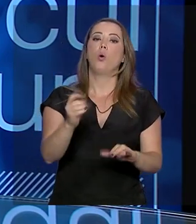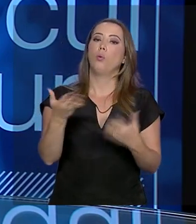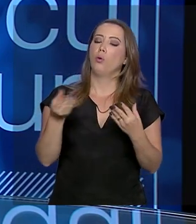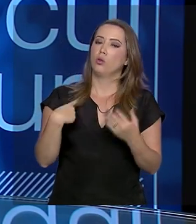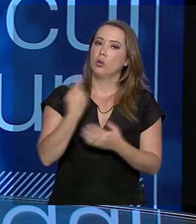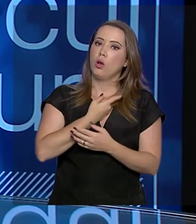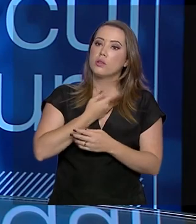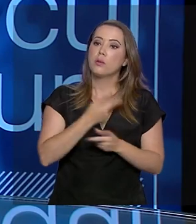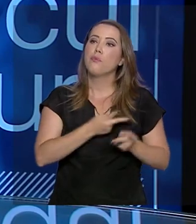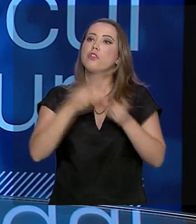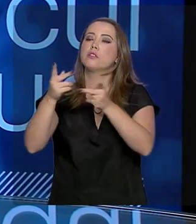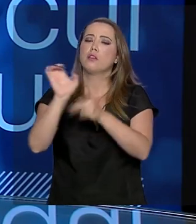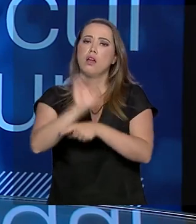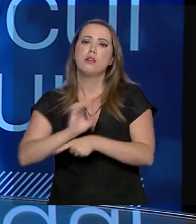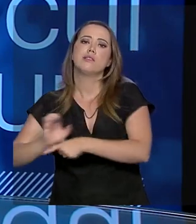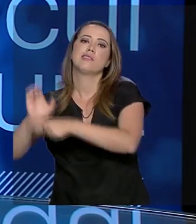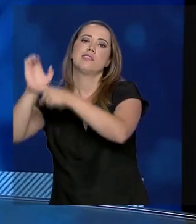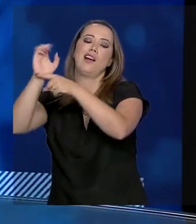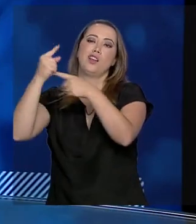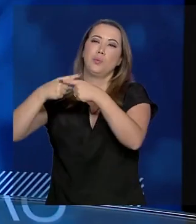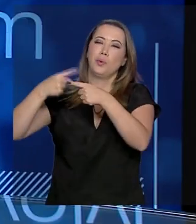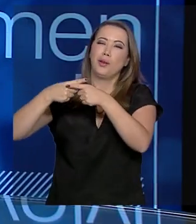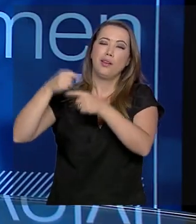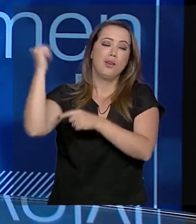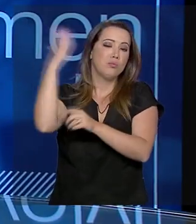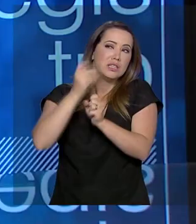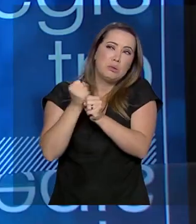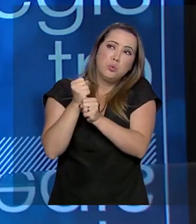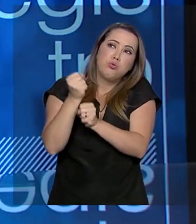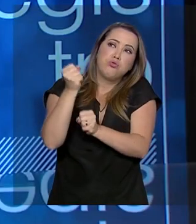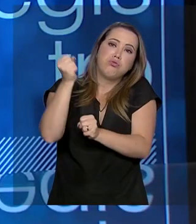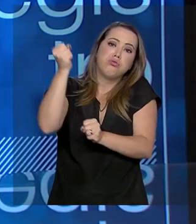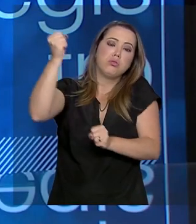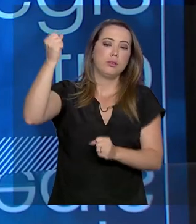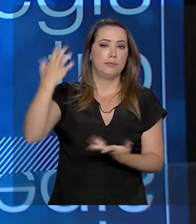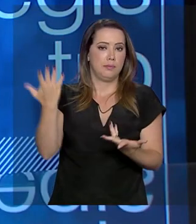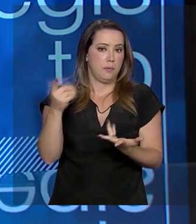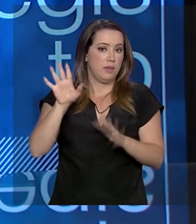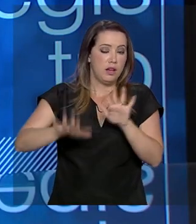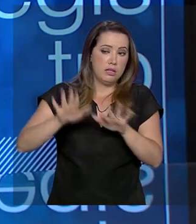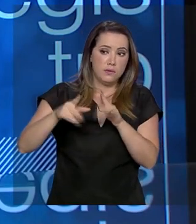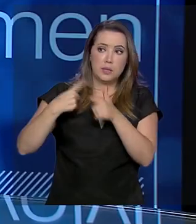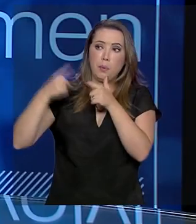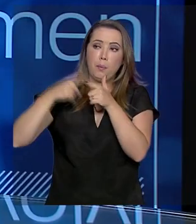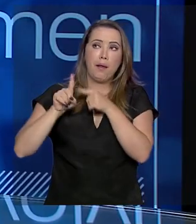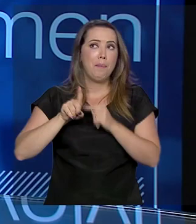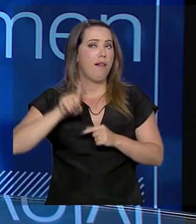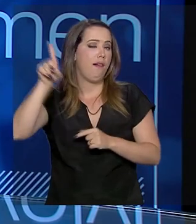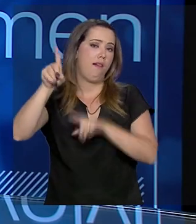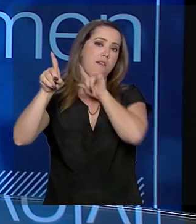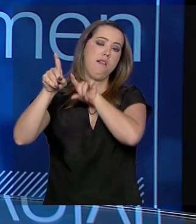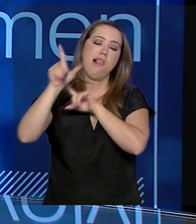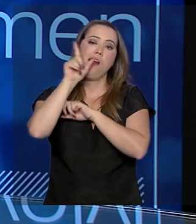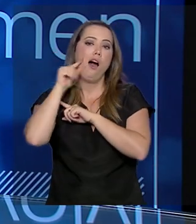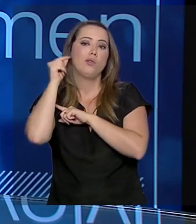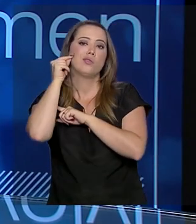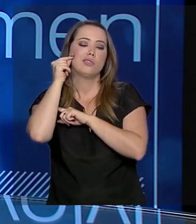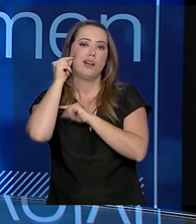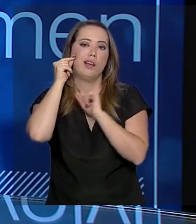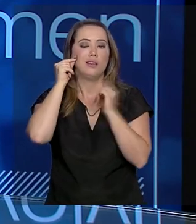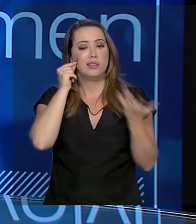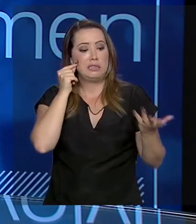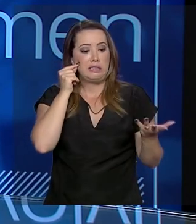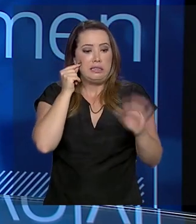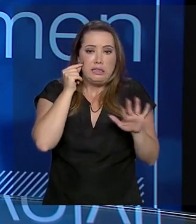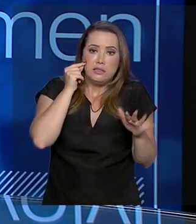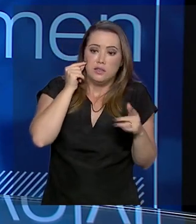estados, porque o Brasil é um país de dimensões continentais. O que acontece? Existem problemas que existem, por exemplo, no Ceará, que